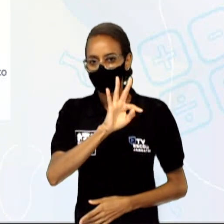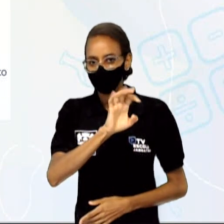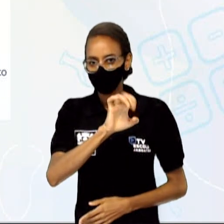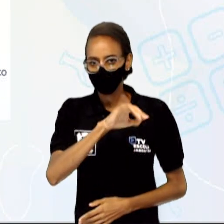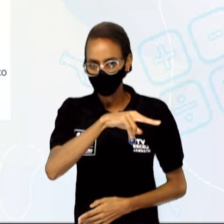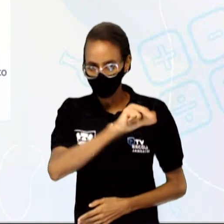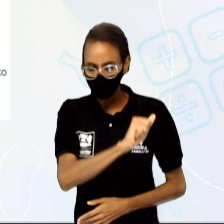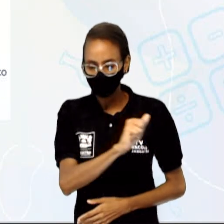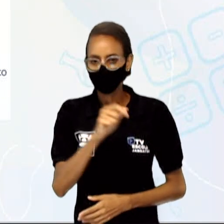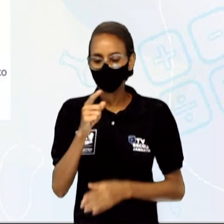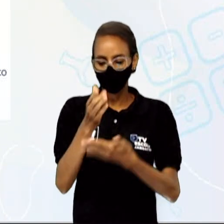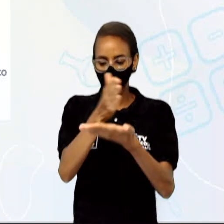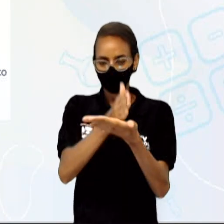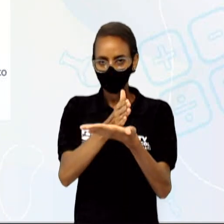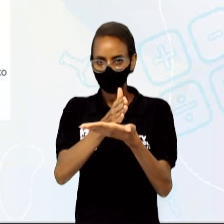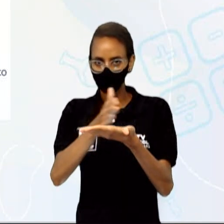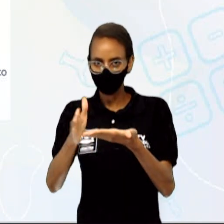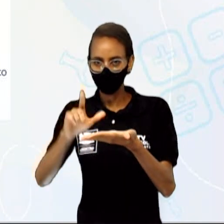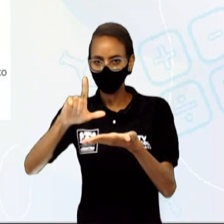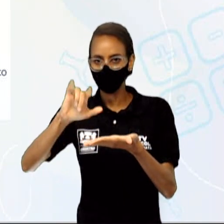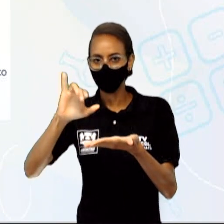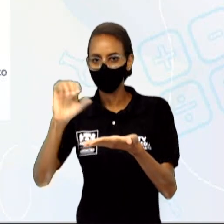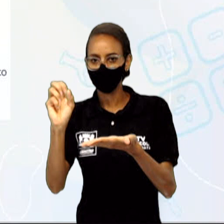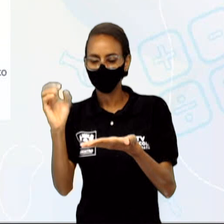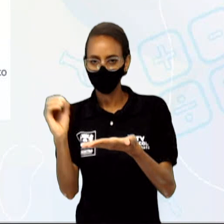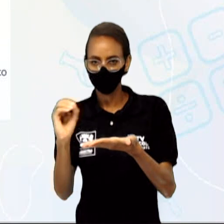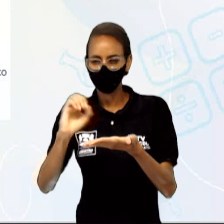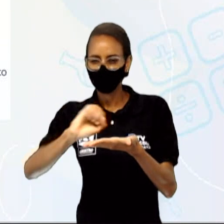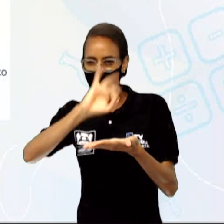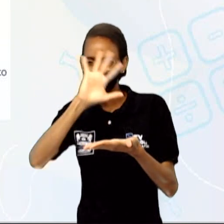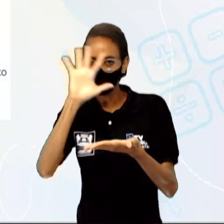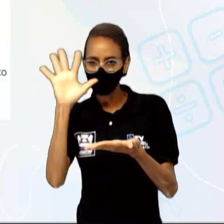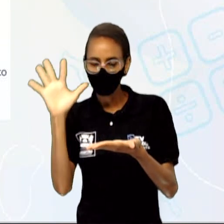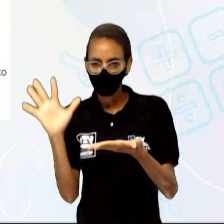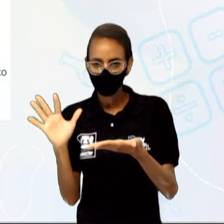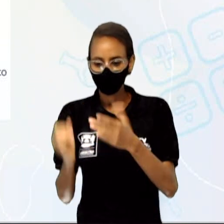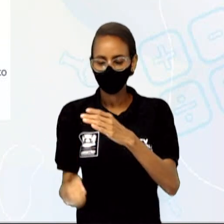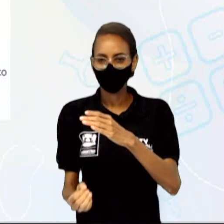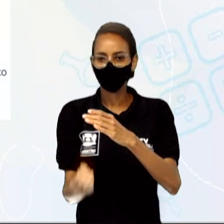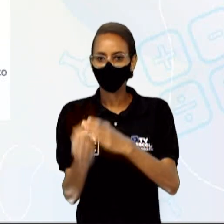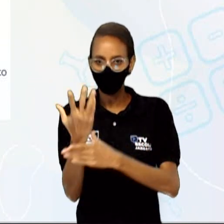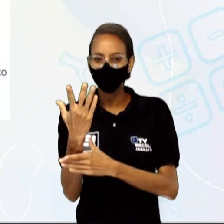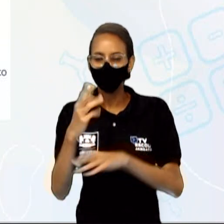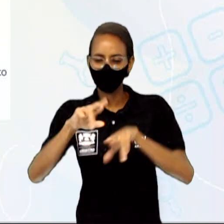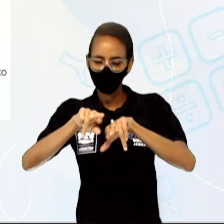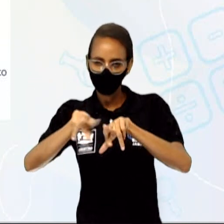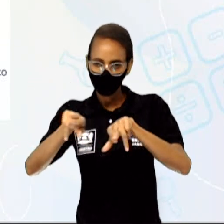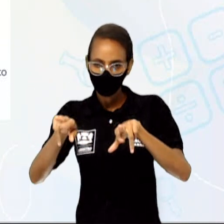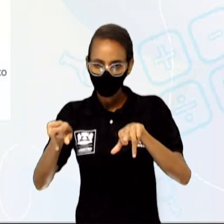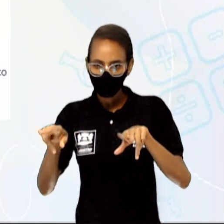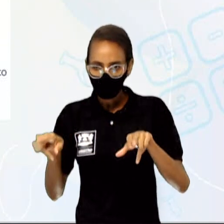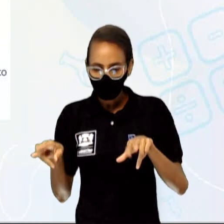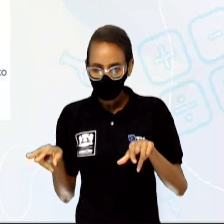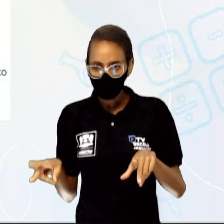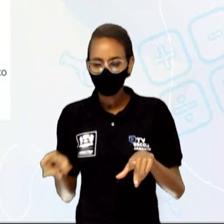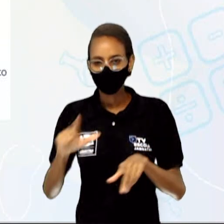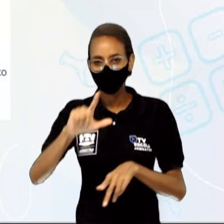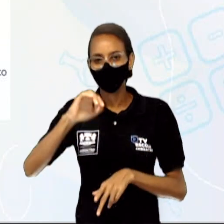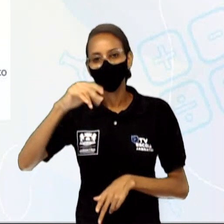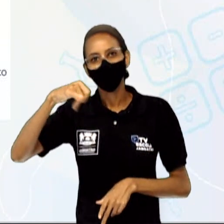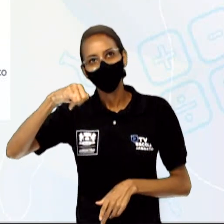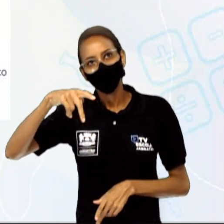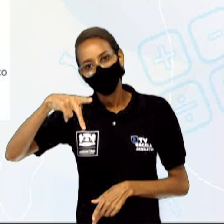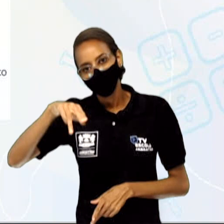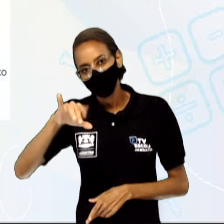endoplasmático liso, essa parte mais clara, que está relacionada à produção de todos os outros tipos de substâncias, seja lipídios,